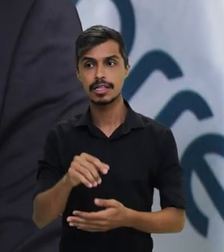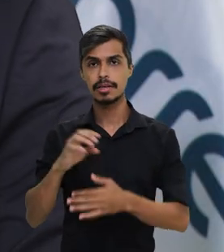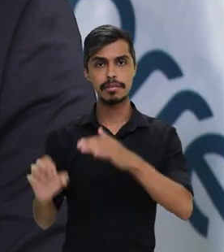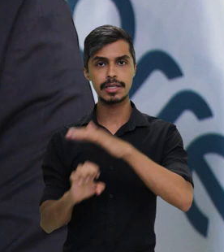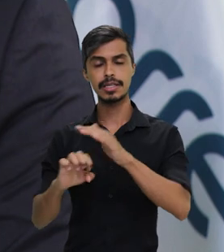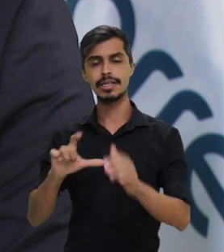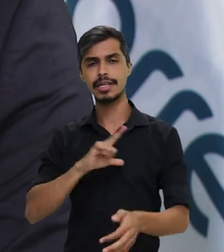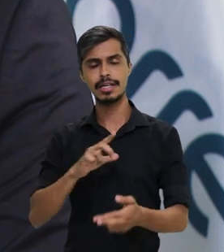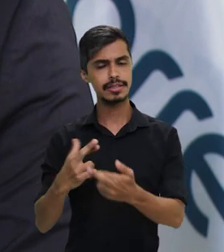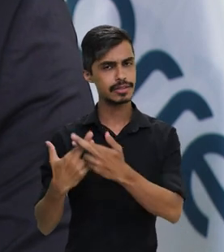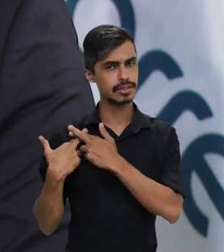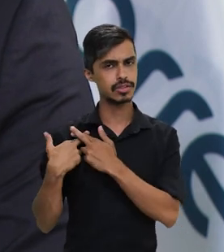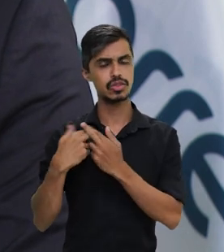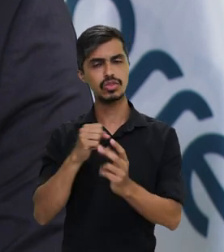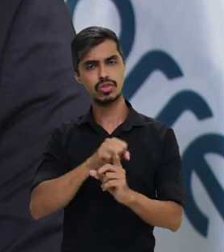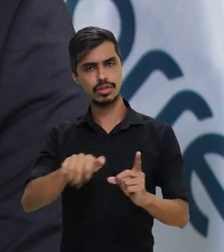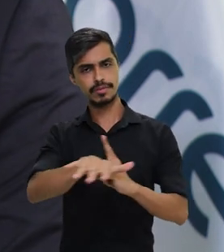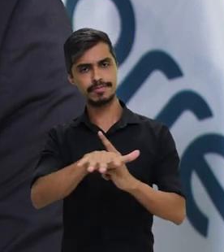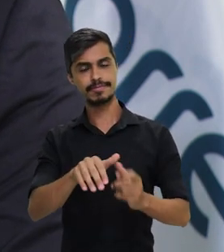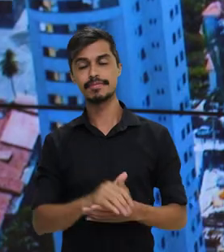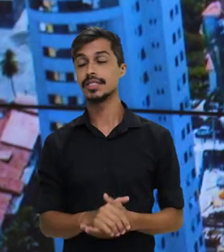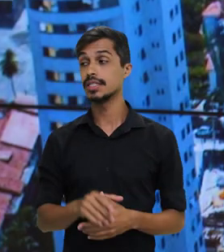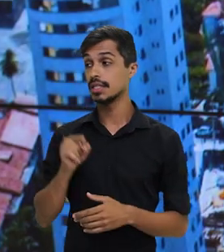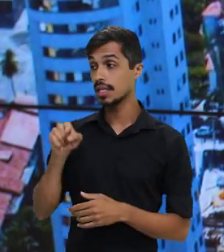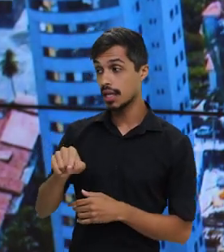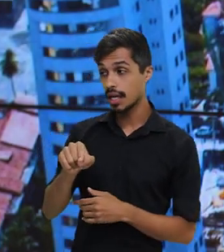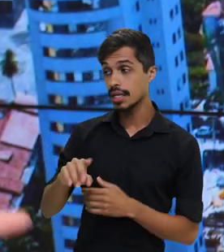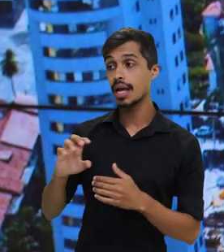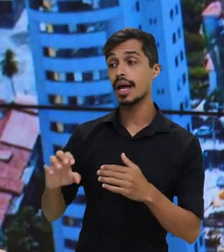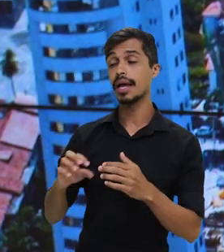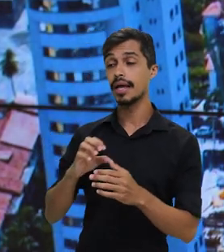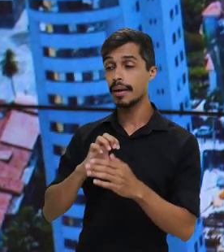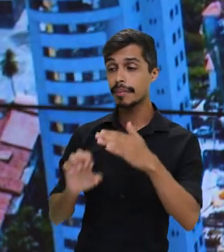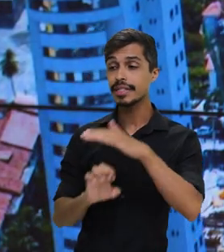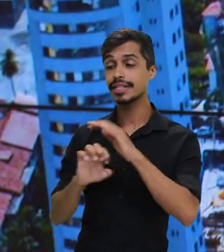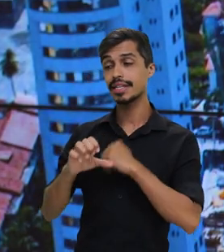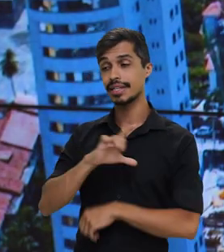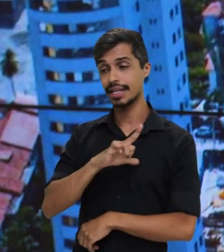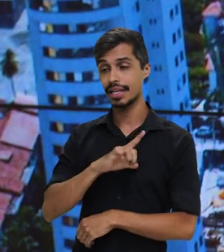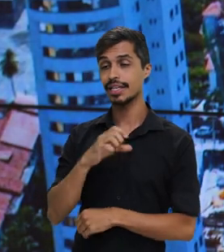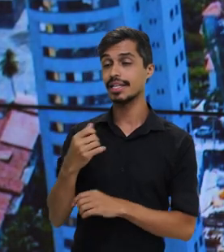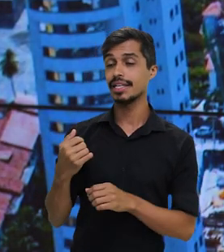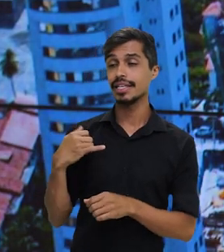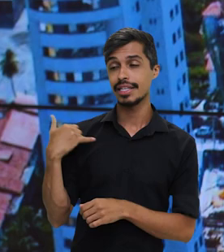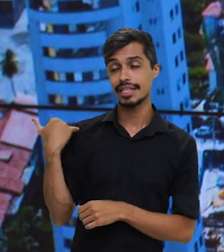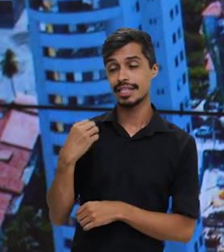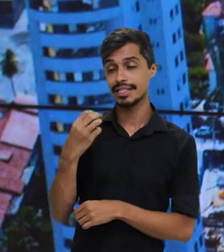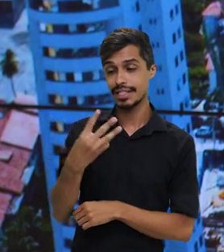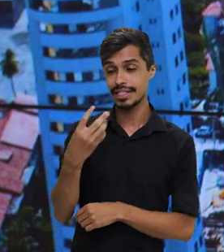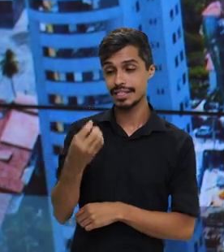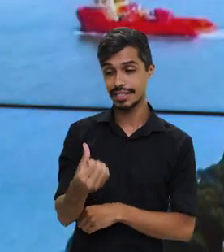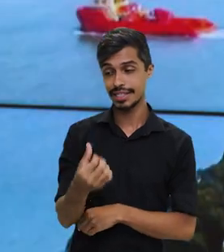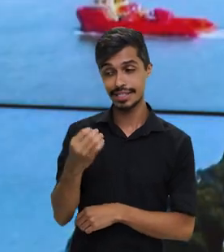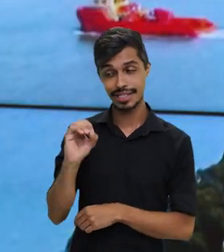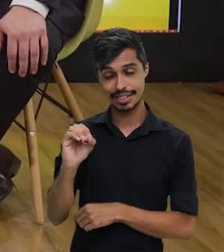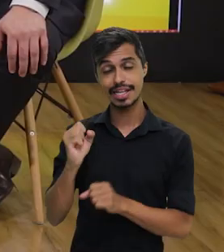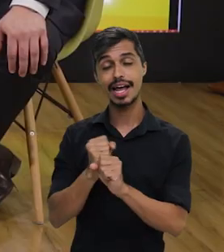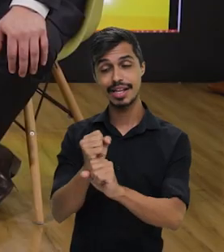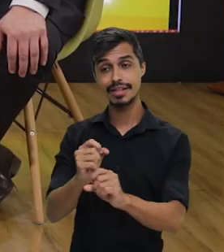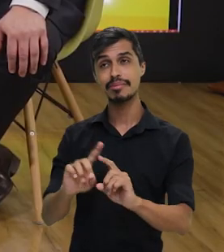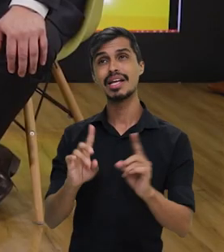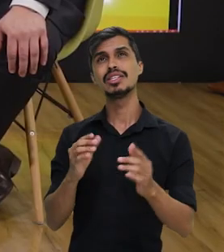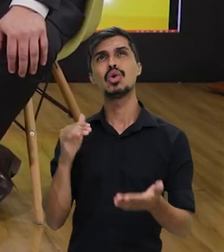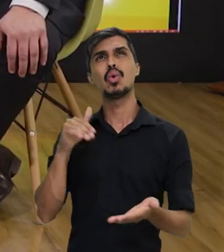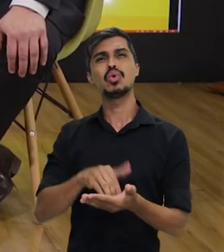empresa que tem responsabilidade social. E é uma empresa que tem 360 anos, como falamos, mas nos